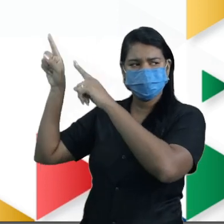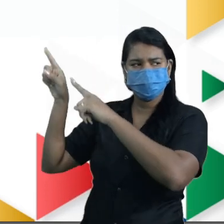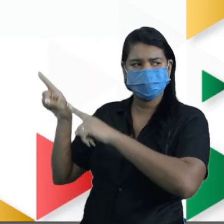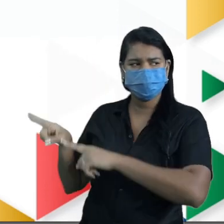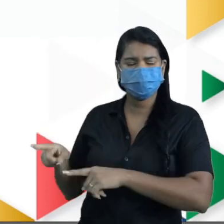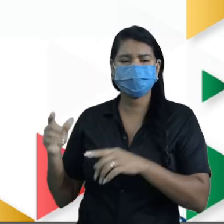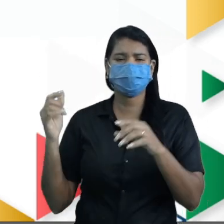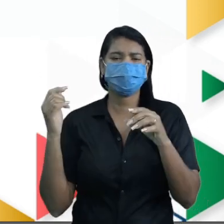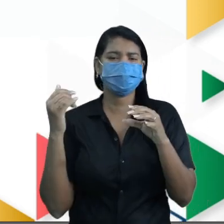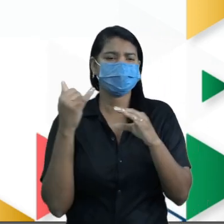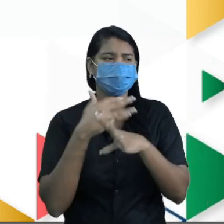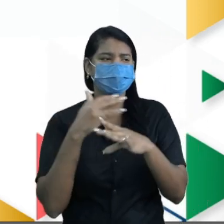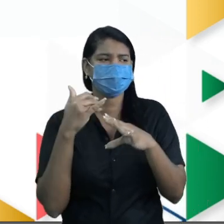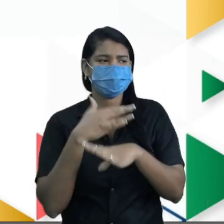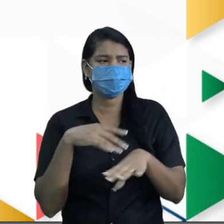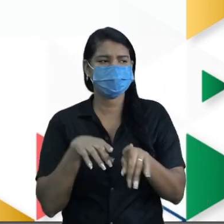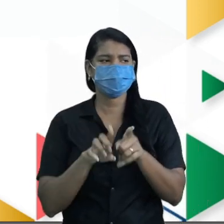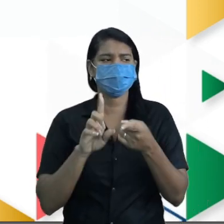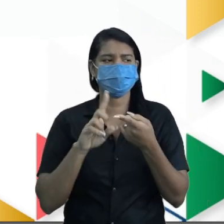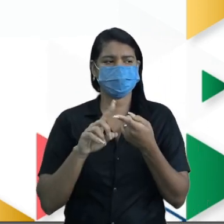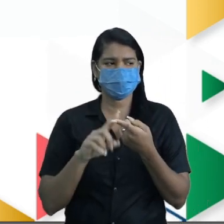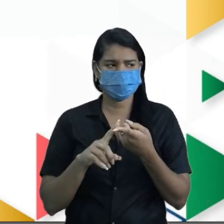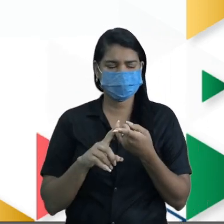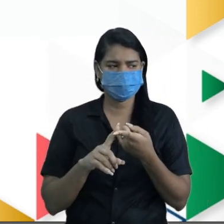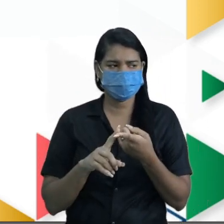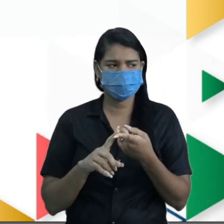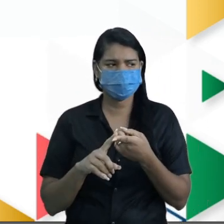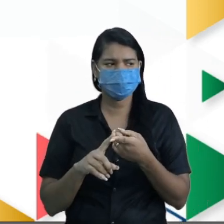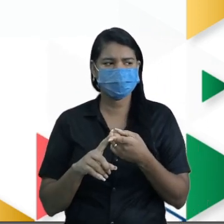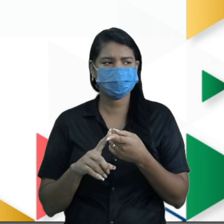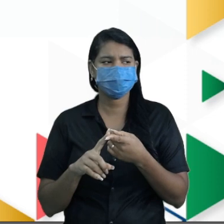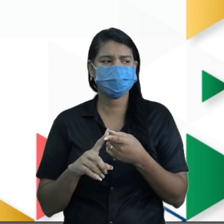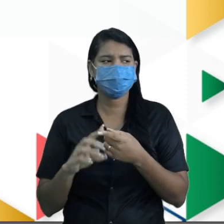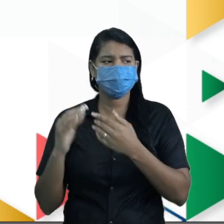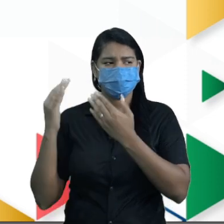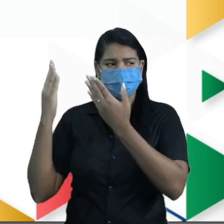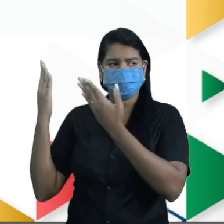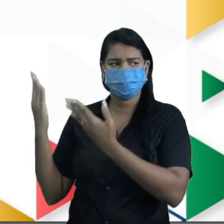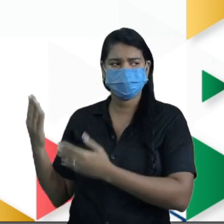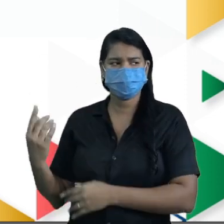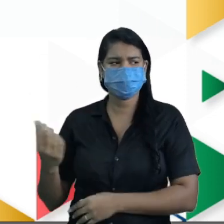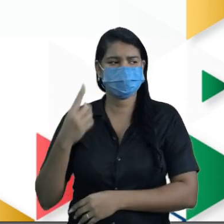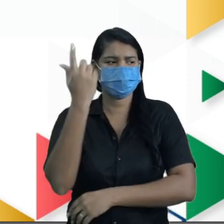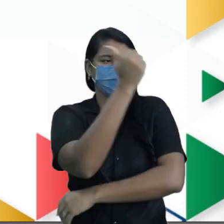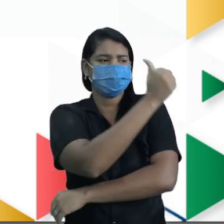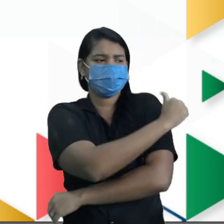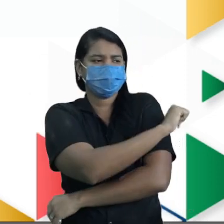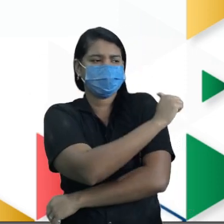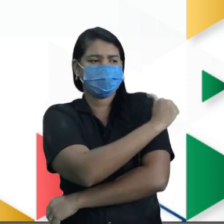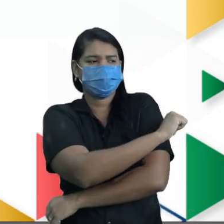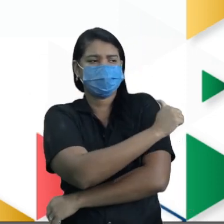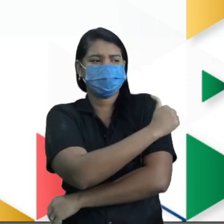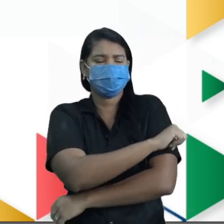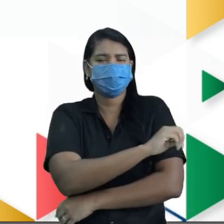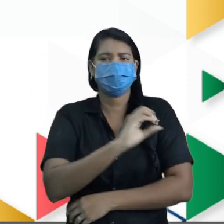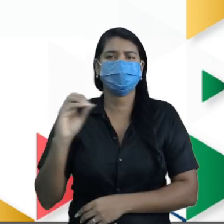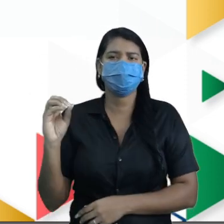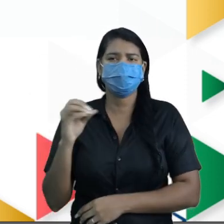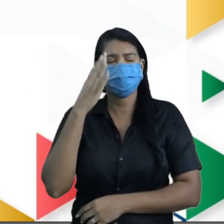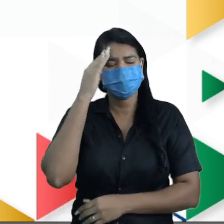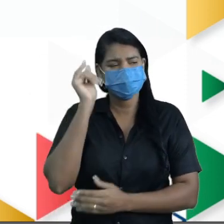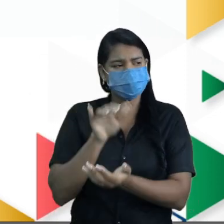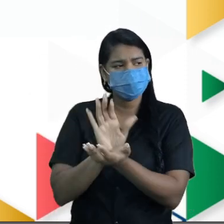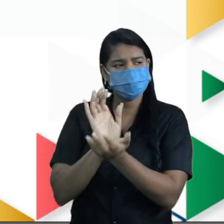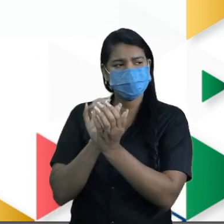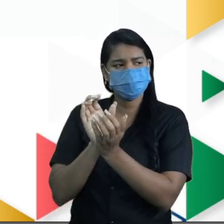Cidade e do lado direito aí da tua tabelinha, altitude, né? Rio de Janeiro, zero. Sabe que em Pernambuco a gente